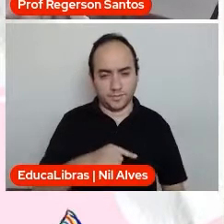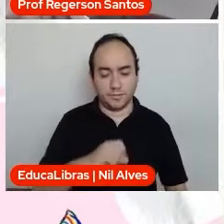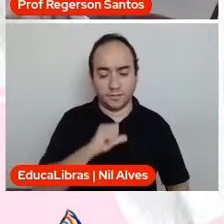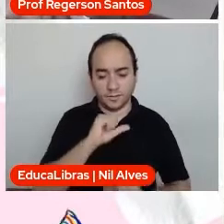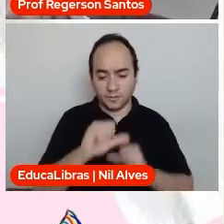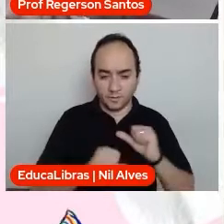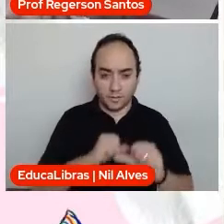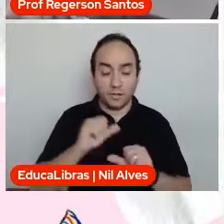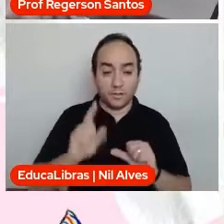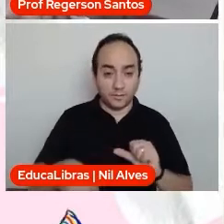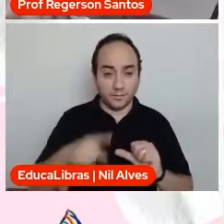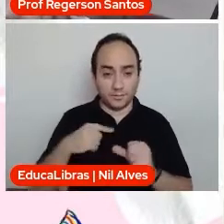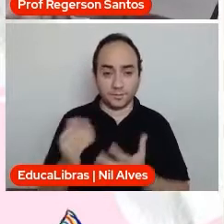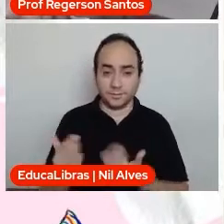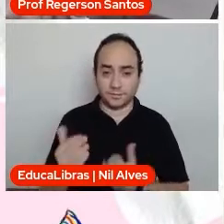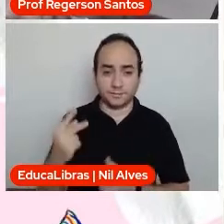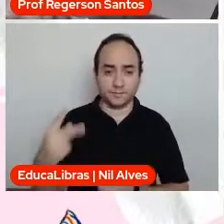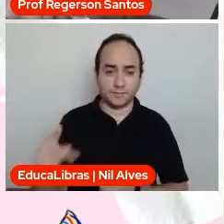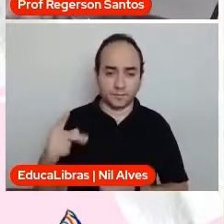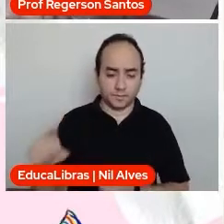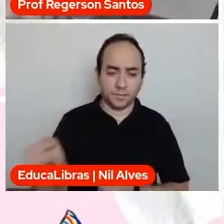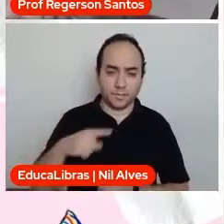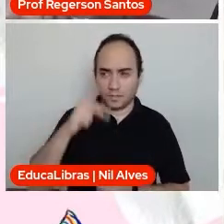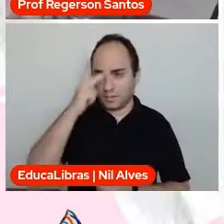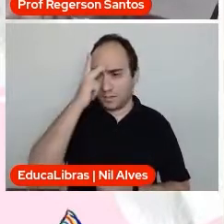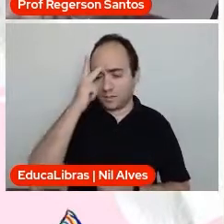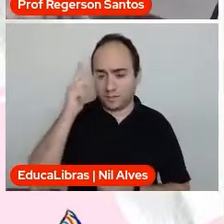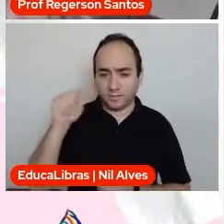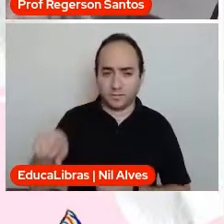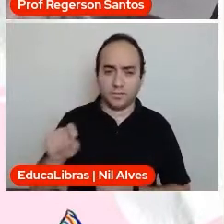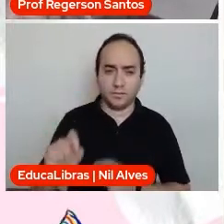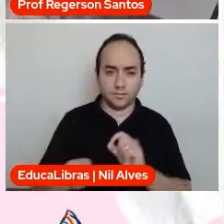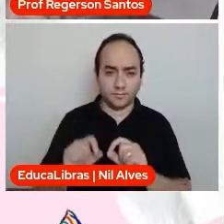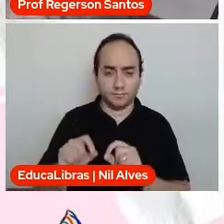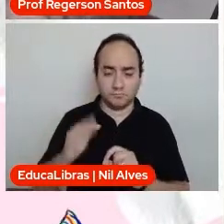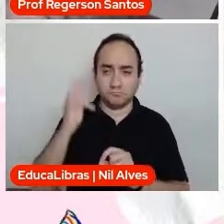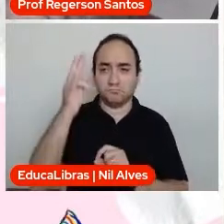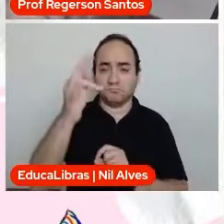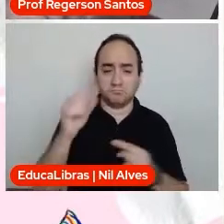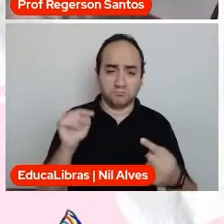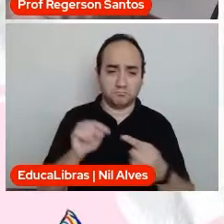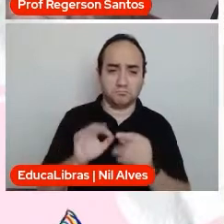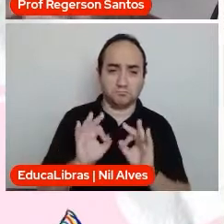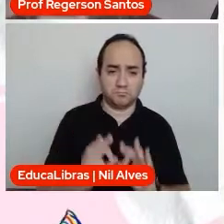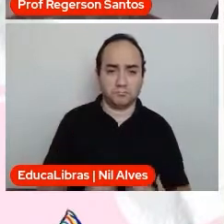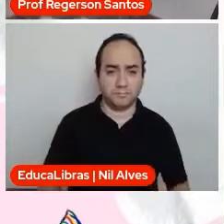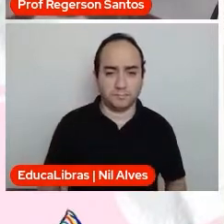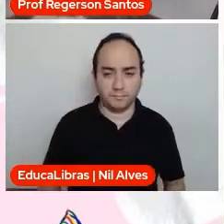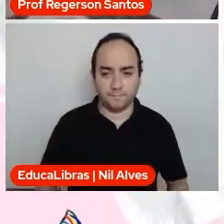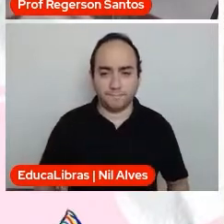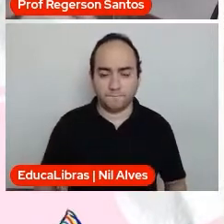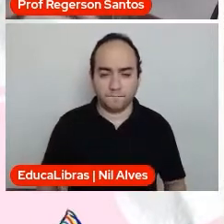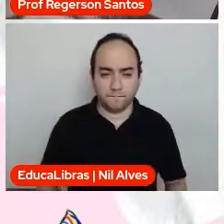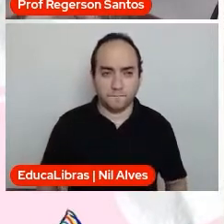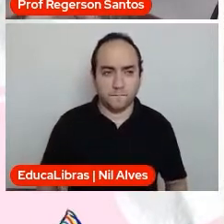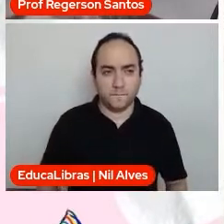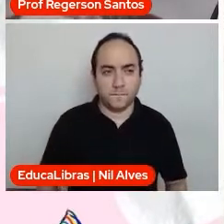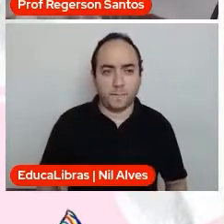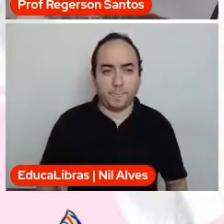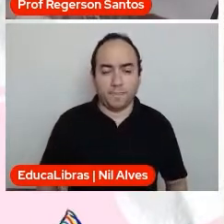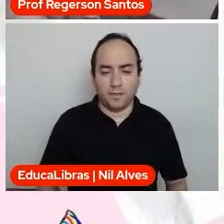nossos jovens em pessoas que sejam do futuro. Pode passar. Pode passar.